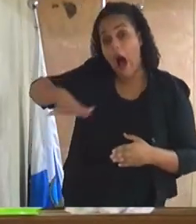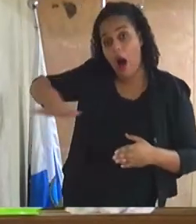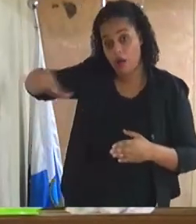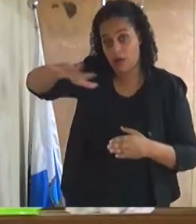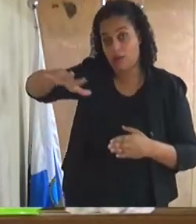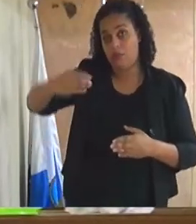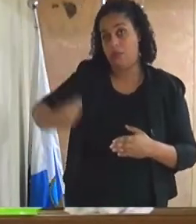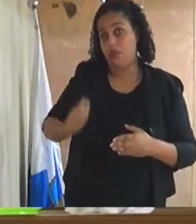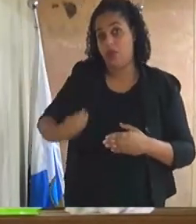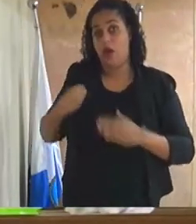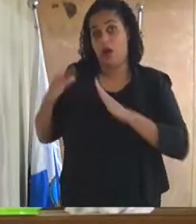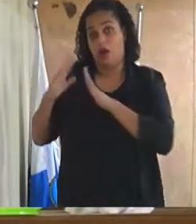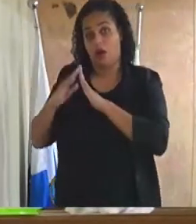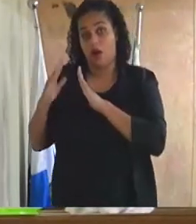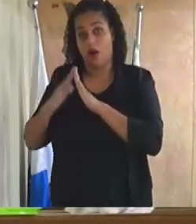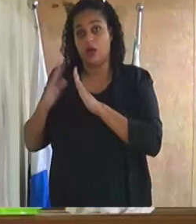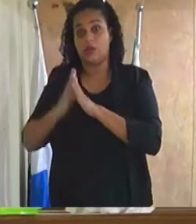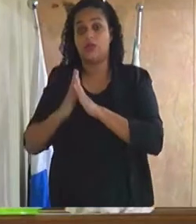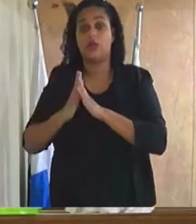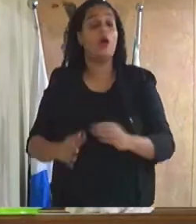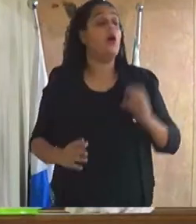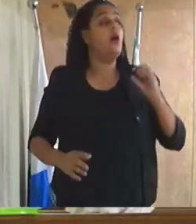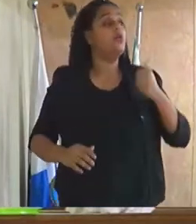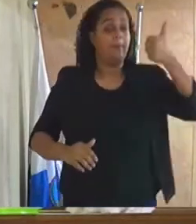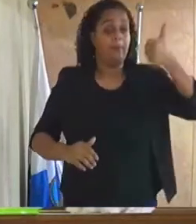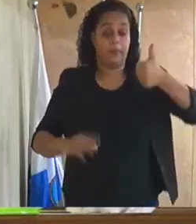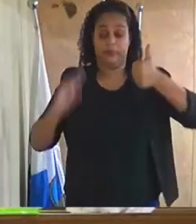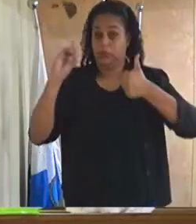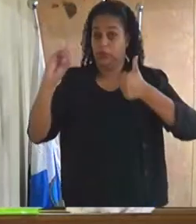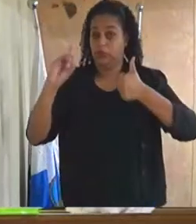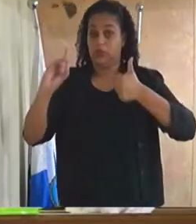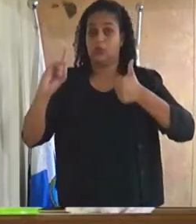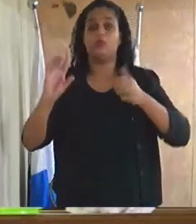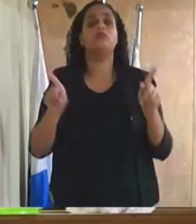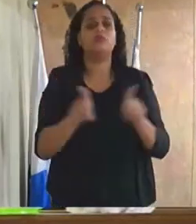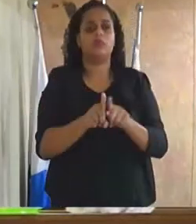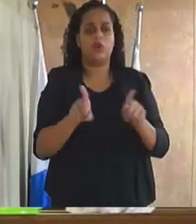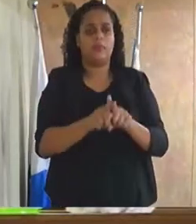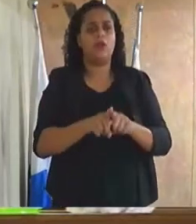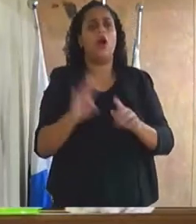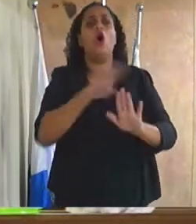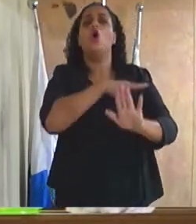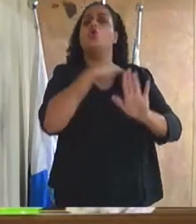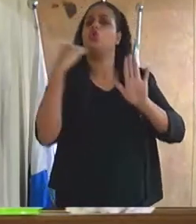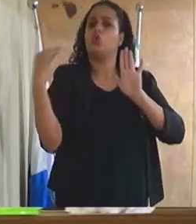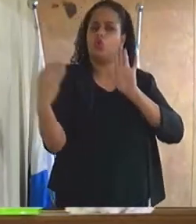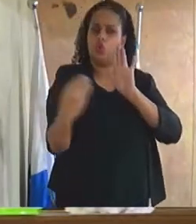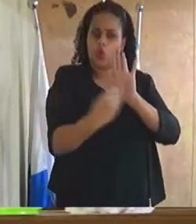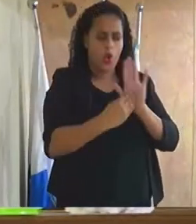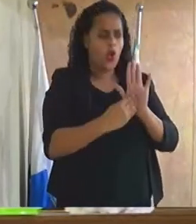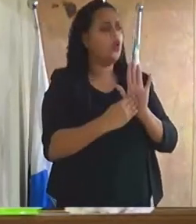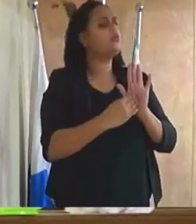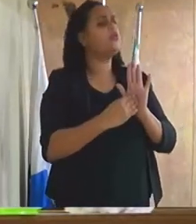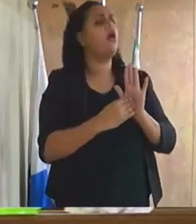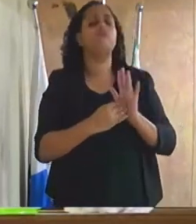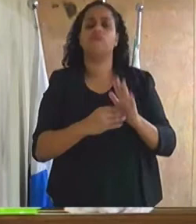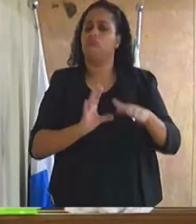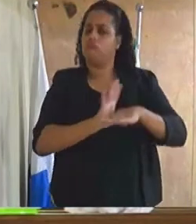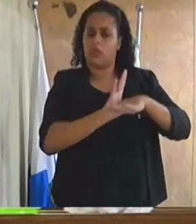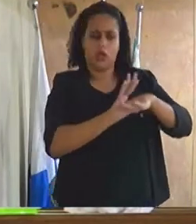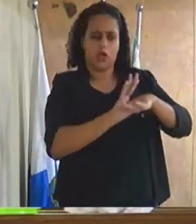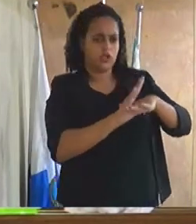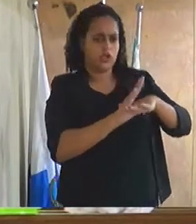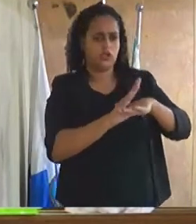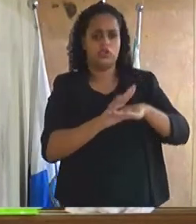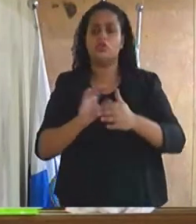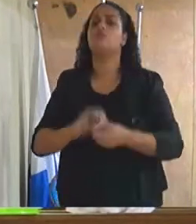dentro do primeiro distrito e também em toda Duque de Caxias são